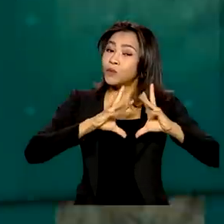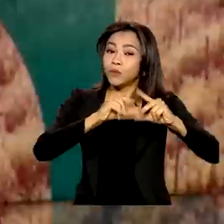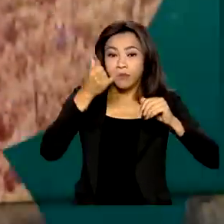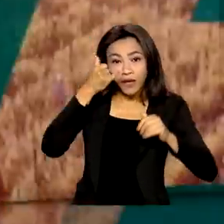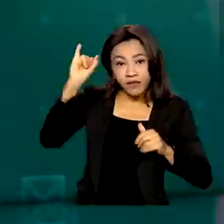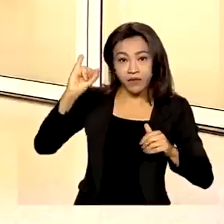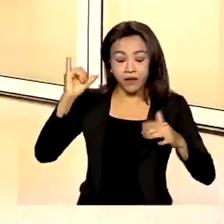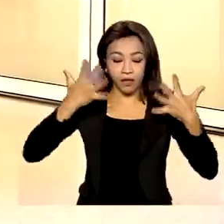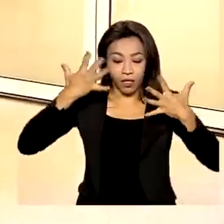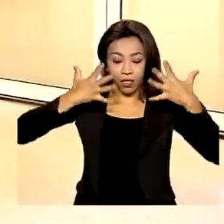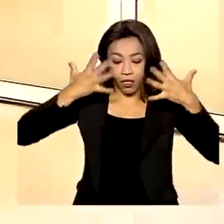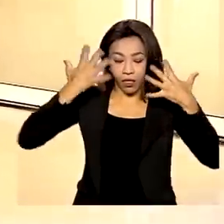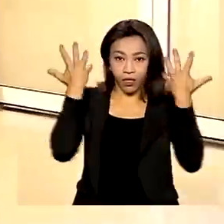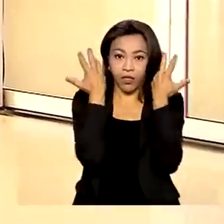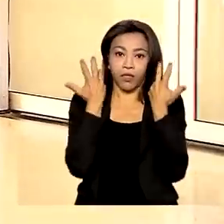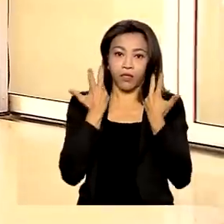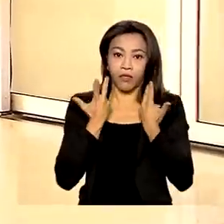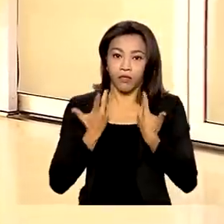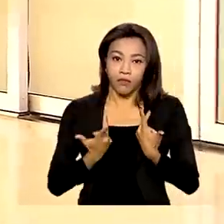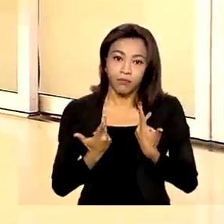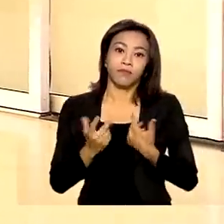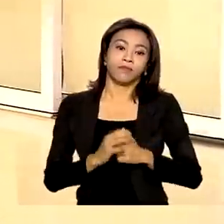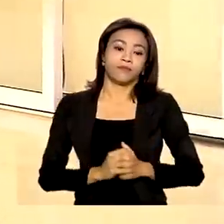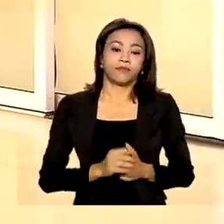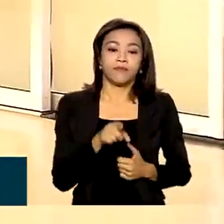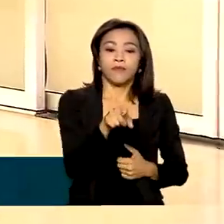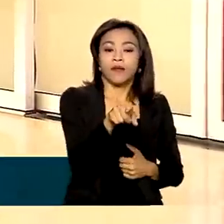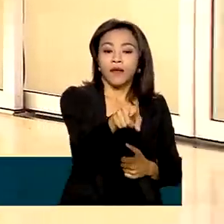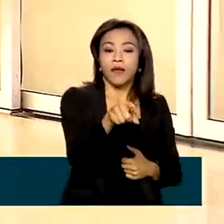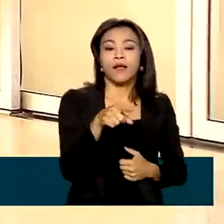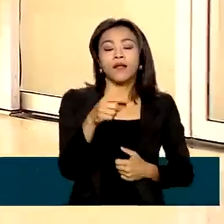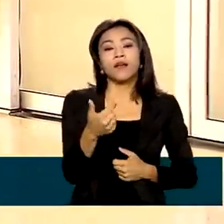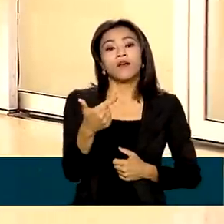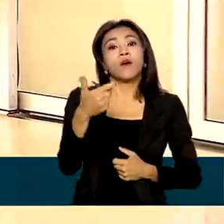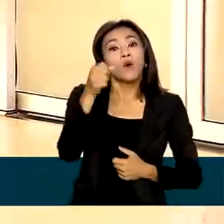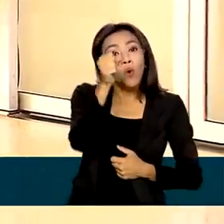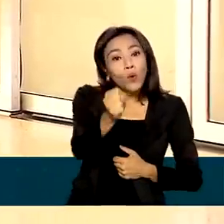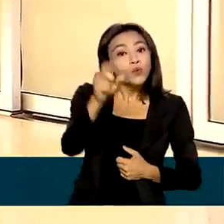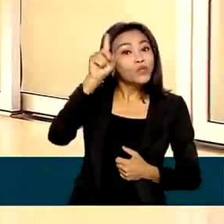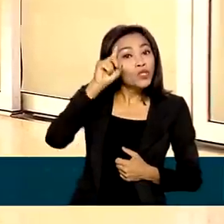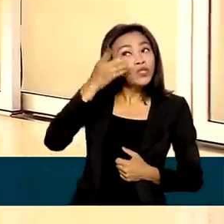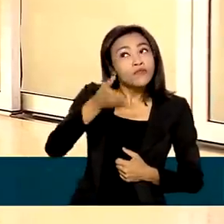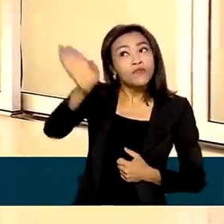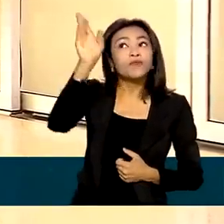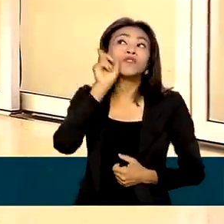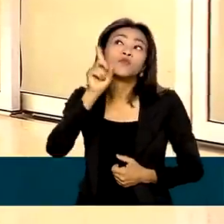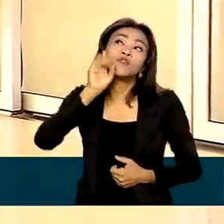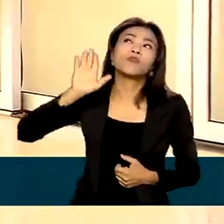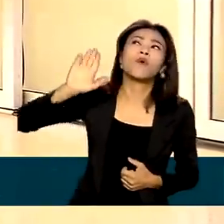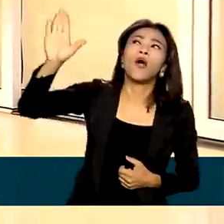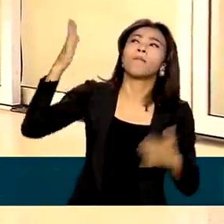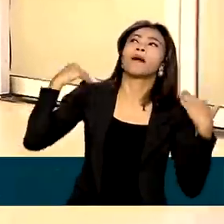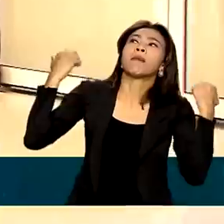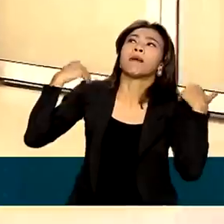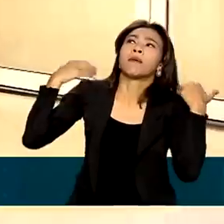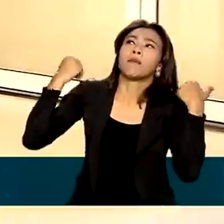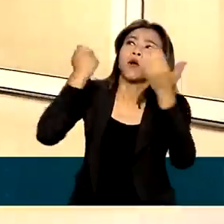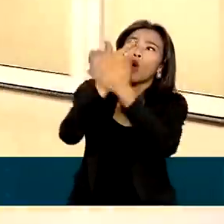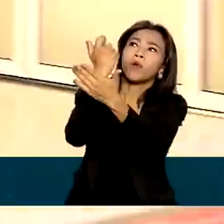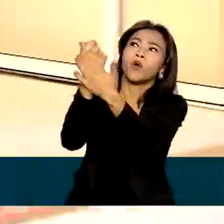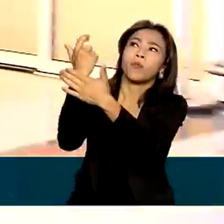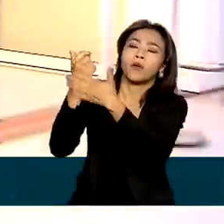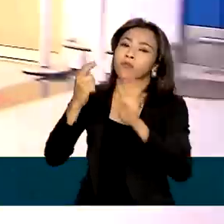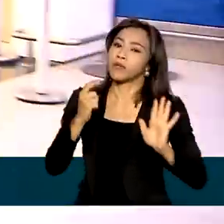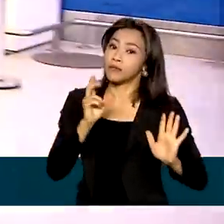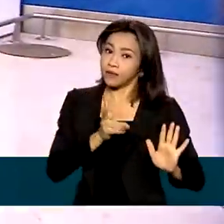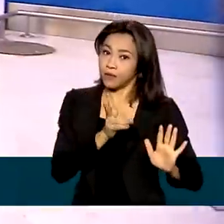imprevistos. Virginia ficou oito dias nos Estados Unidos, passeou e fez compras, mas sempre tomando